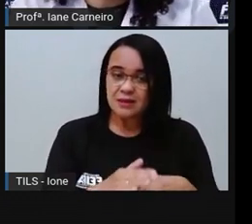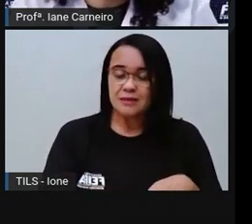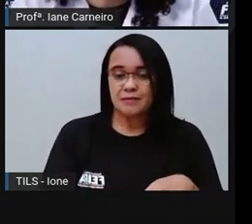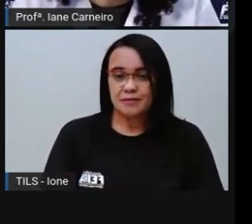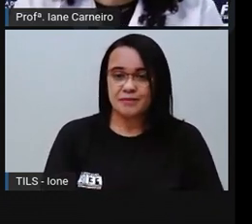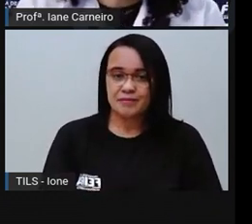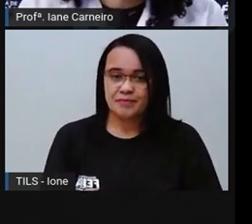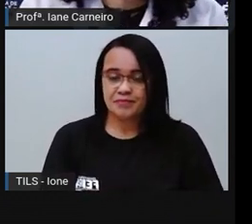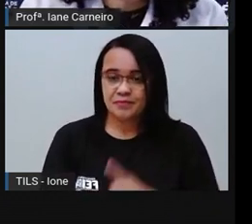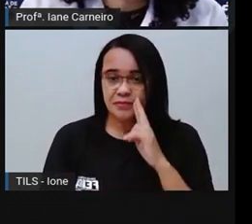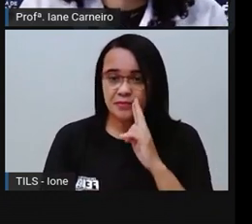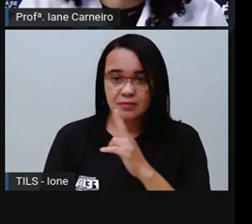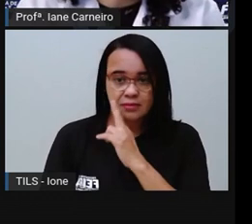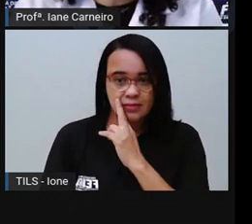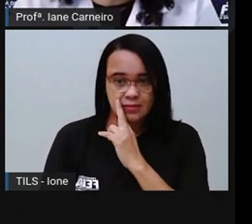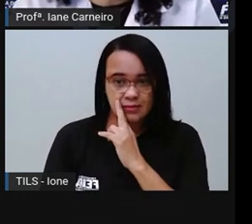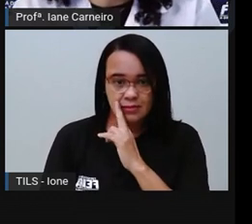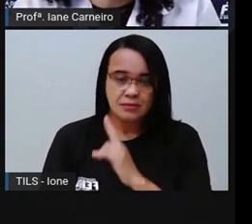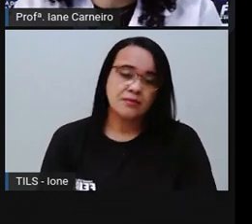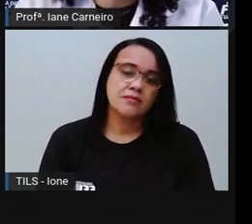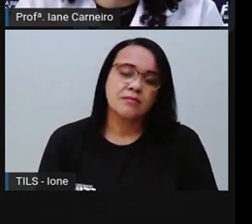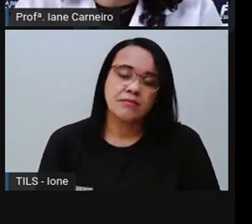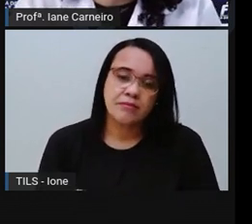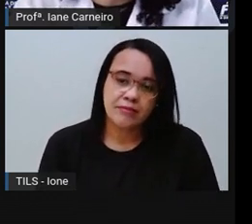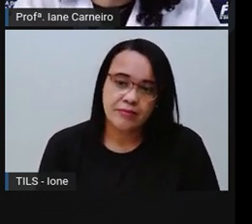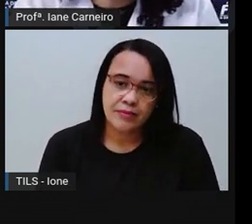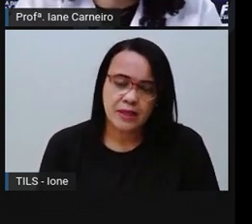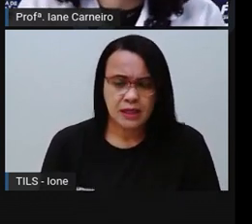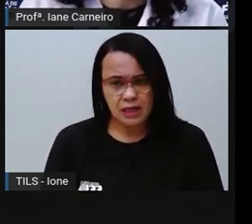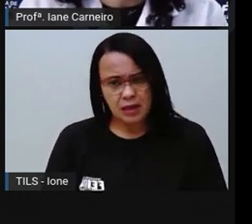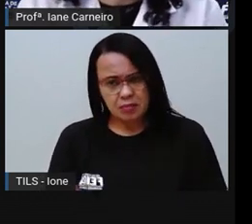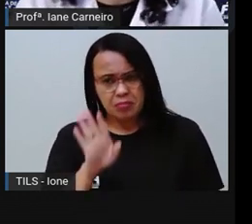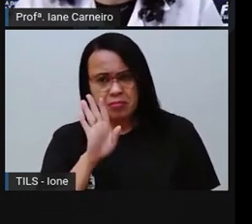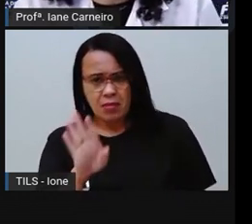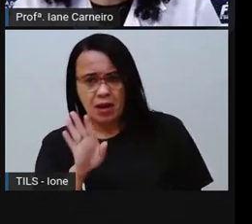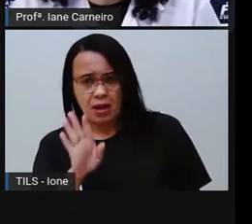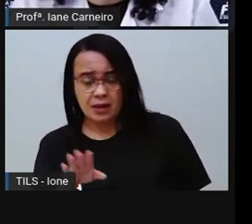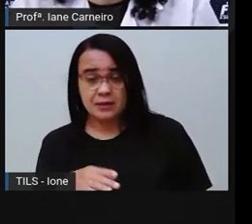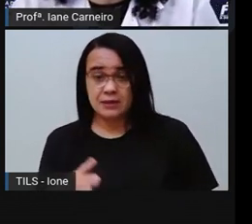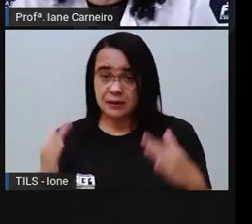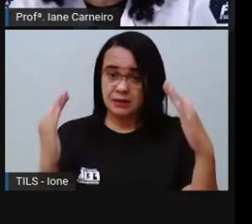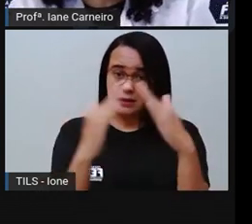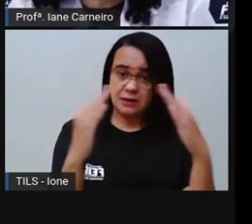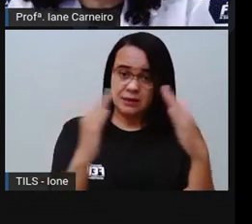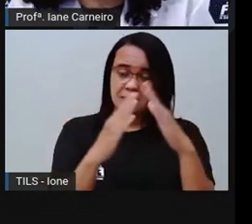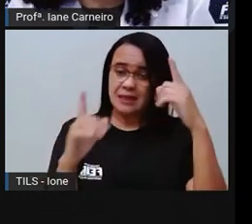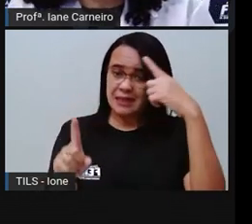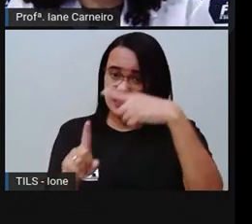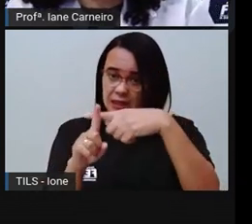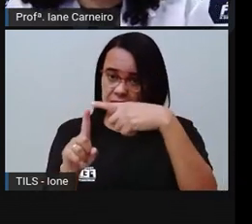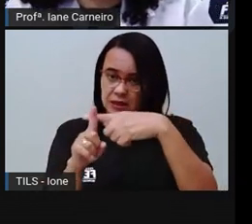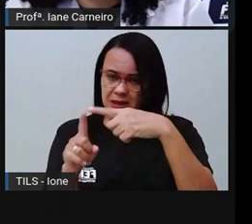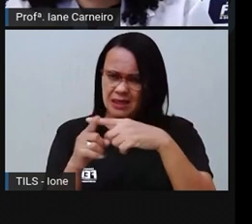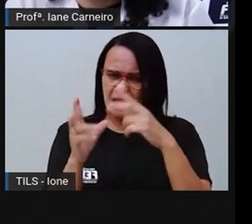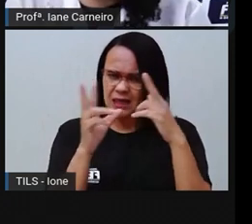percebam. Será que o que a gente faz numa igreja, né? A gente faz também num restaurante?